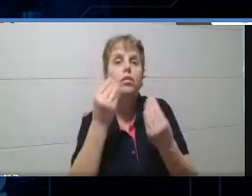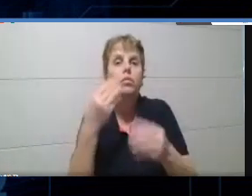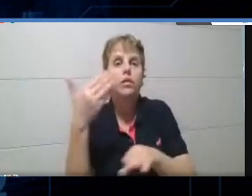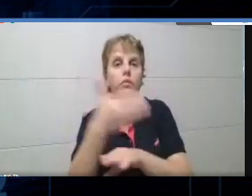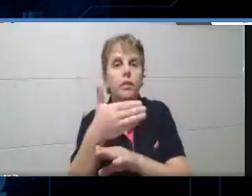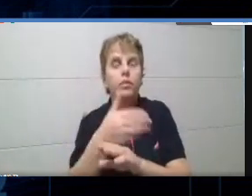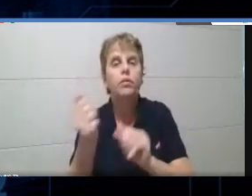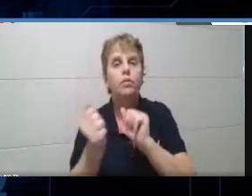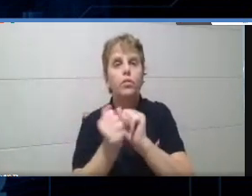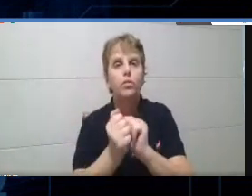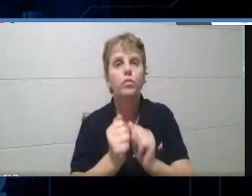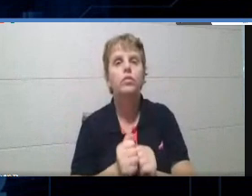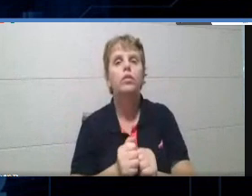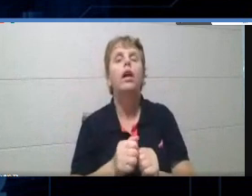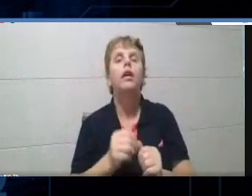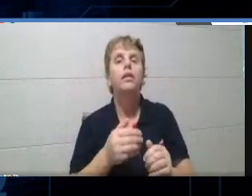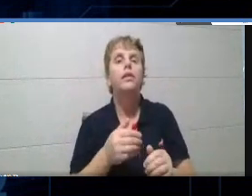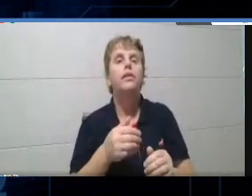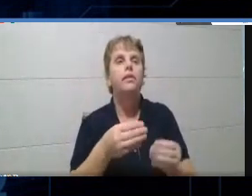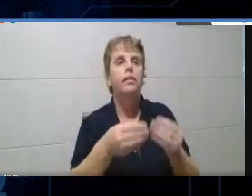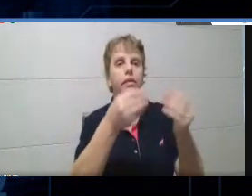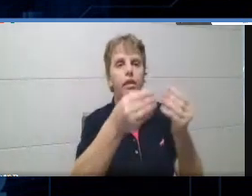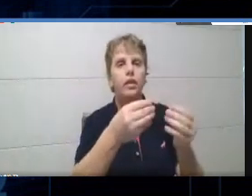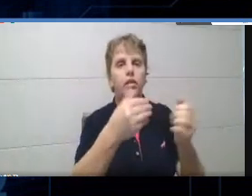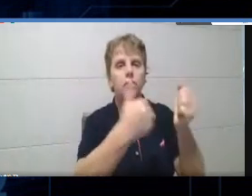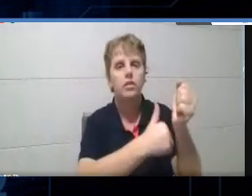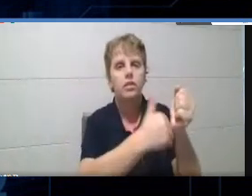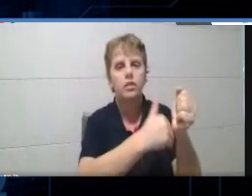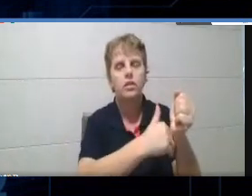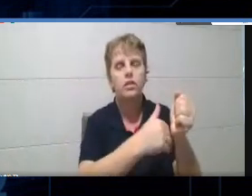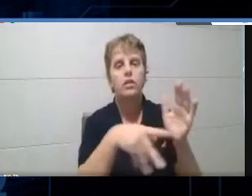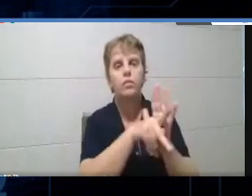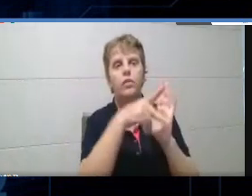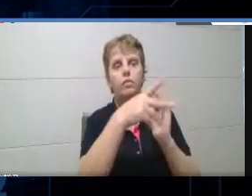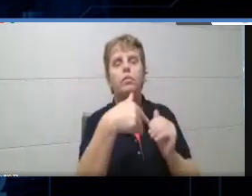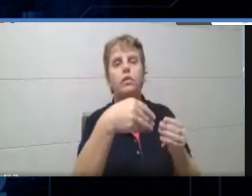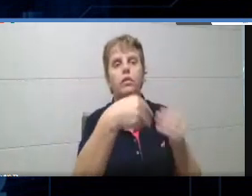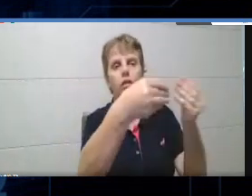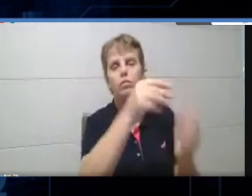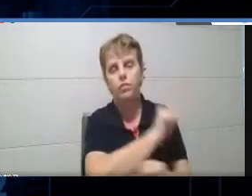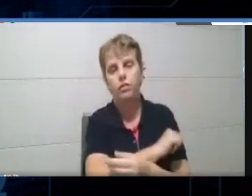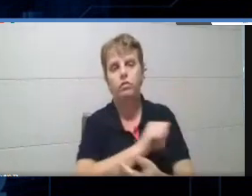ele aquela senha que está lá no quiz que nós vamos trabalhar com os alunos, tá?